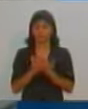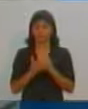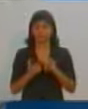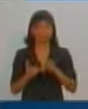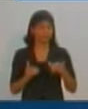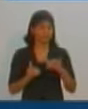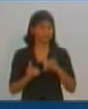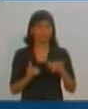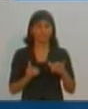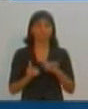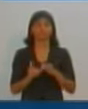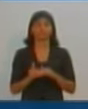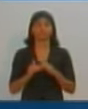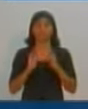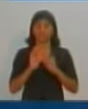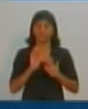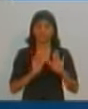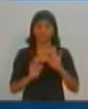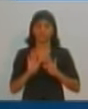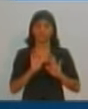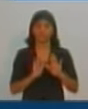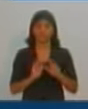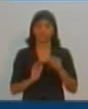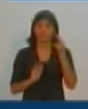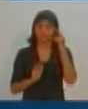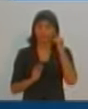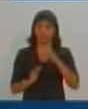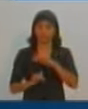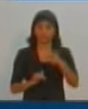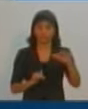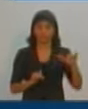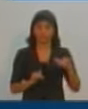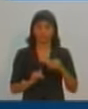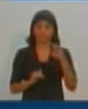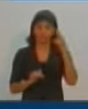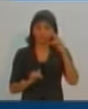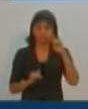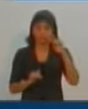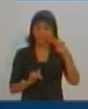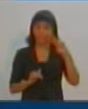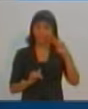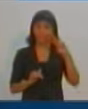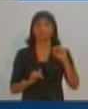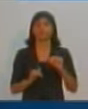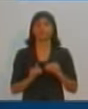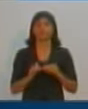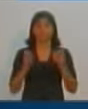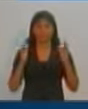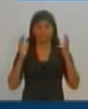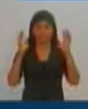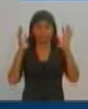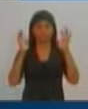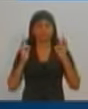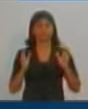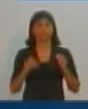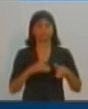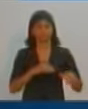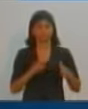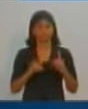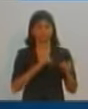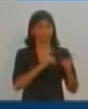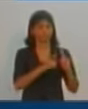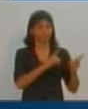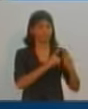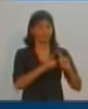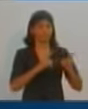prudente podem ficar tranquilas. 2017, ano do centenário de prudente, o carnaval vai voltar à Avenida